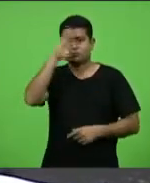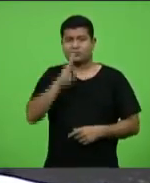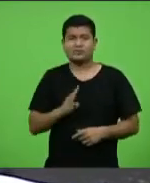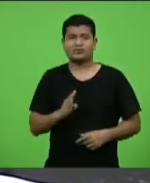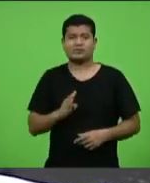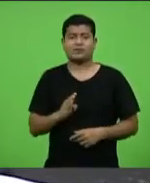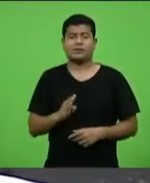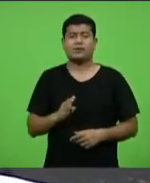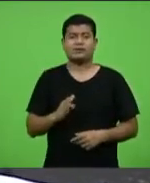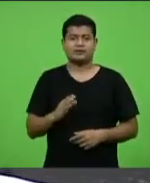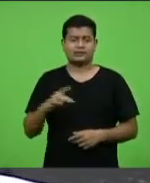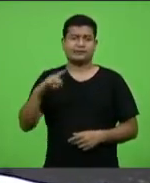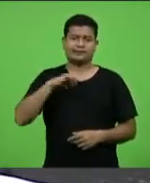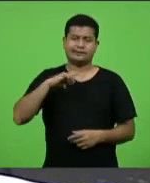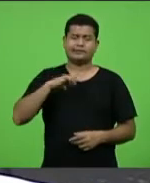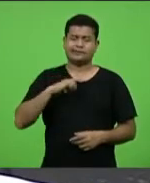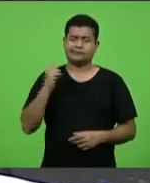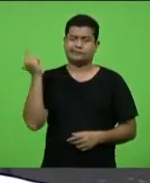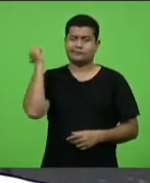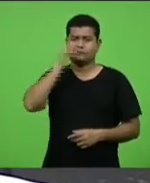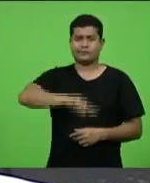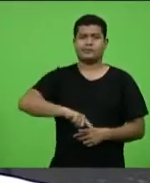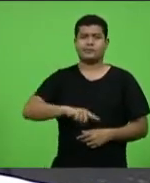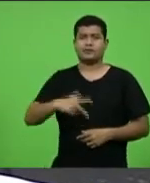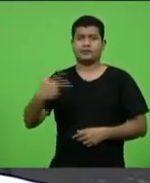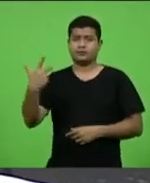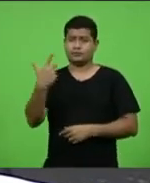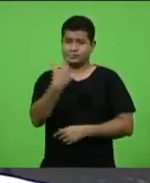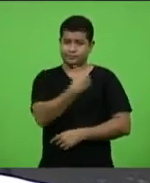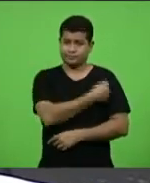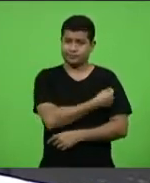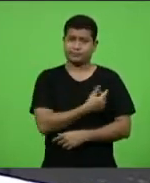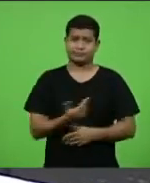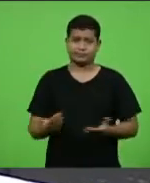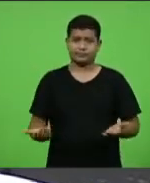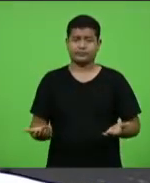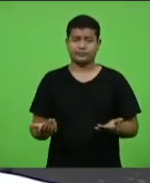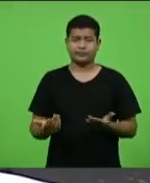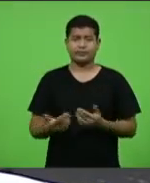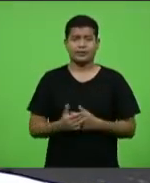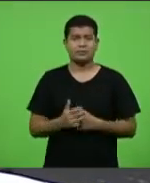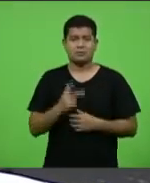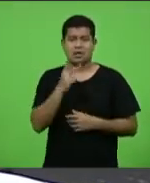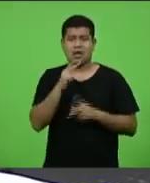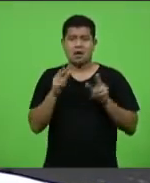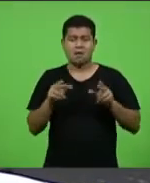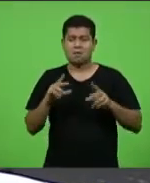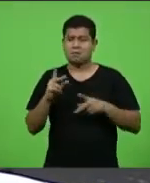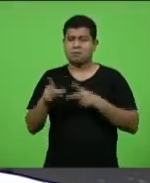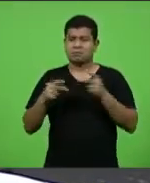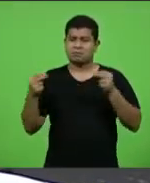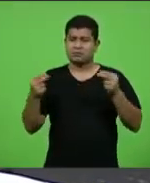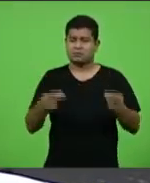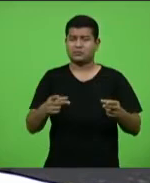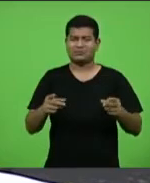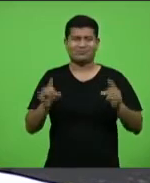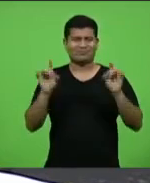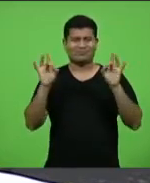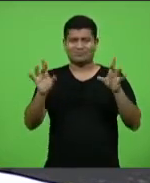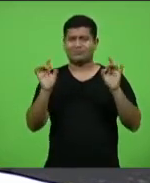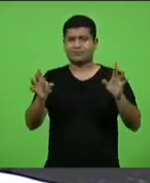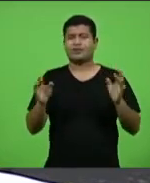terá esse que é sem dúvida o maior presente que poderíamos receber, é a vacina,